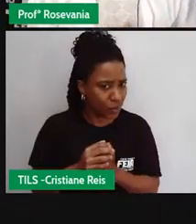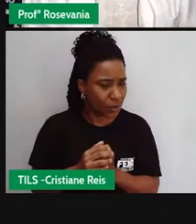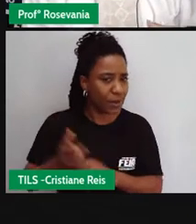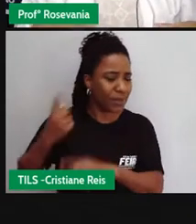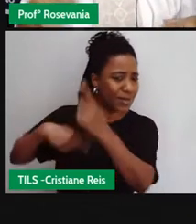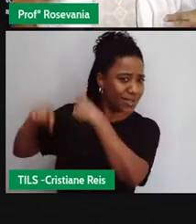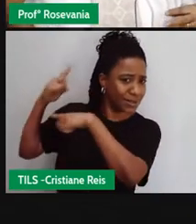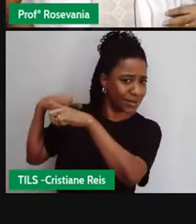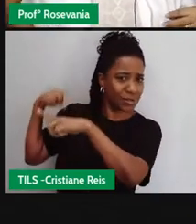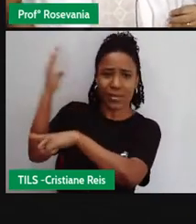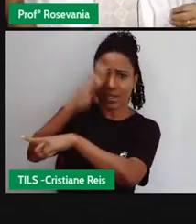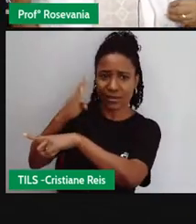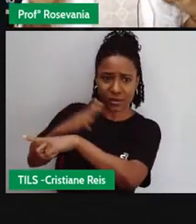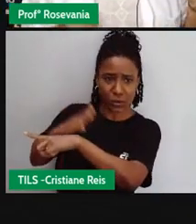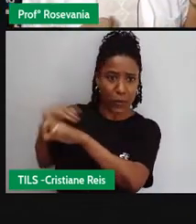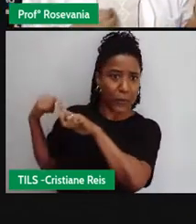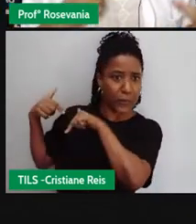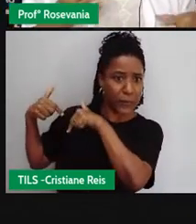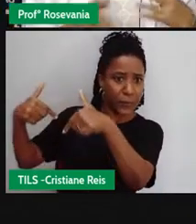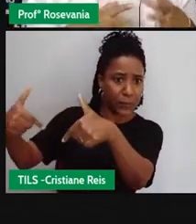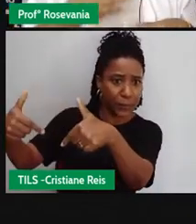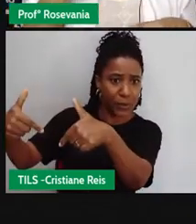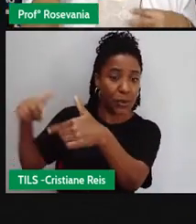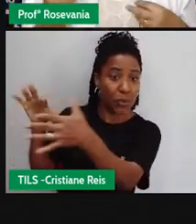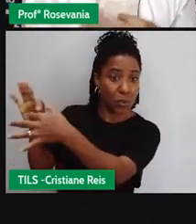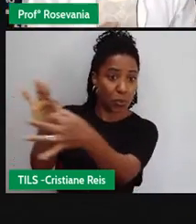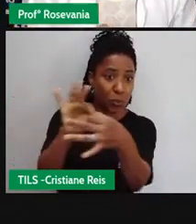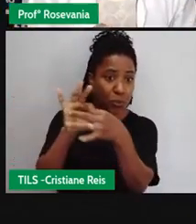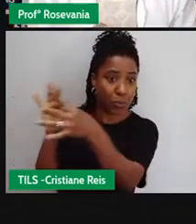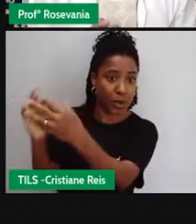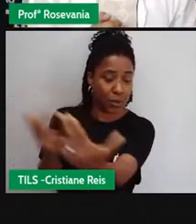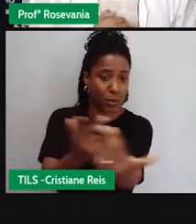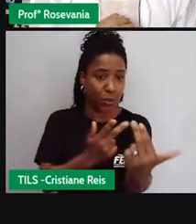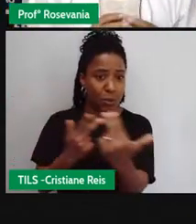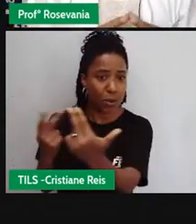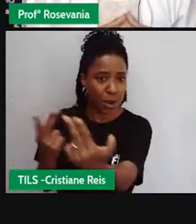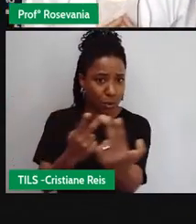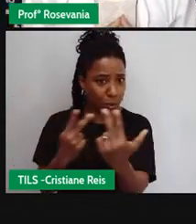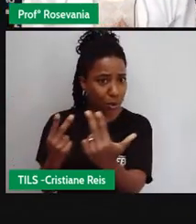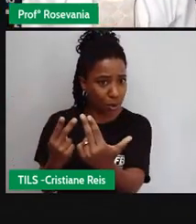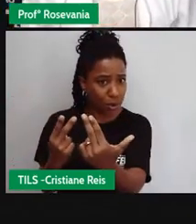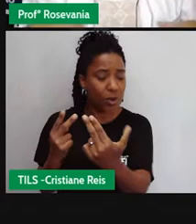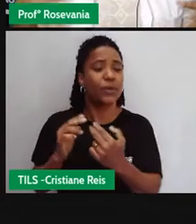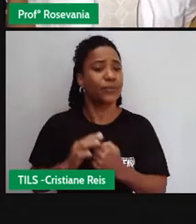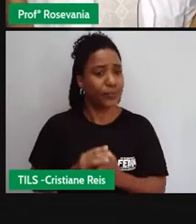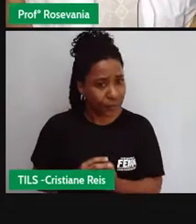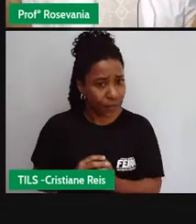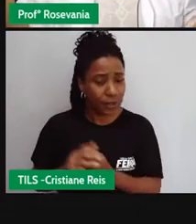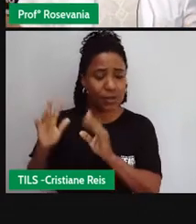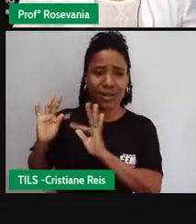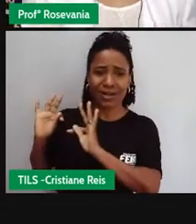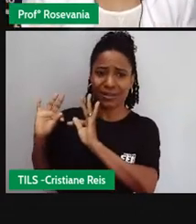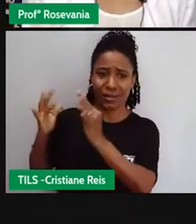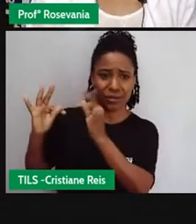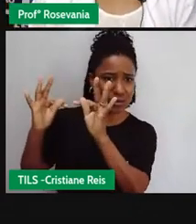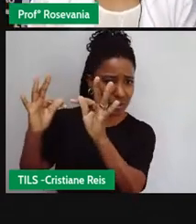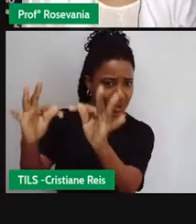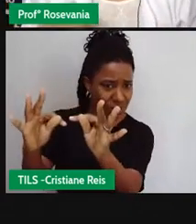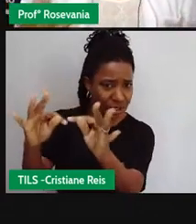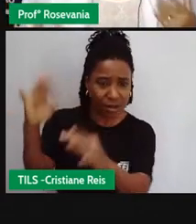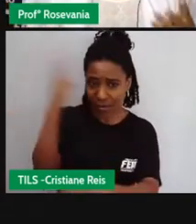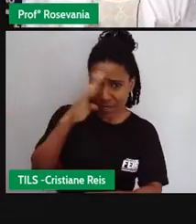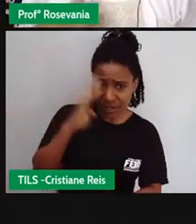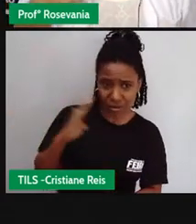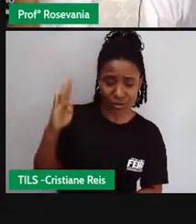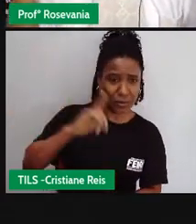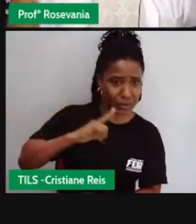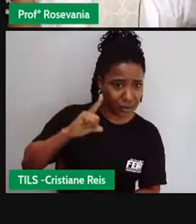tem todo mundo, a gente deve levar em consideração esse advento da tecnologia, os avanços nesses